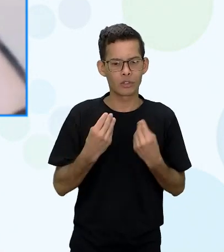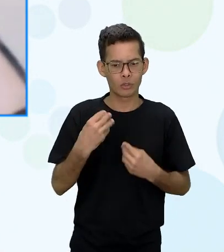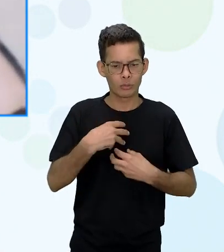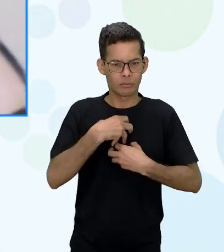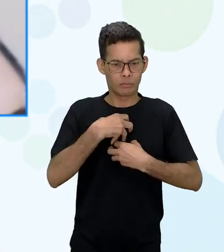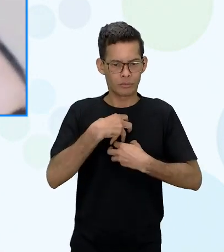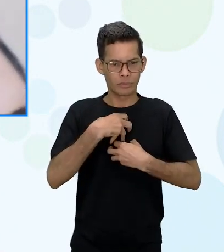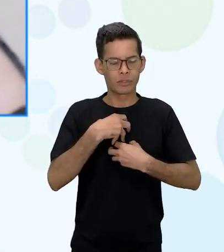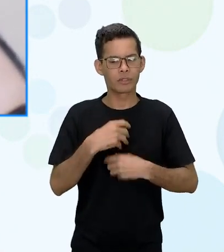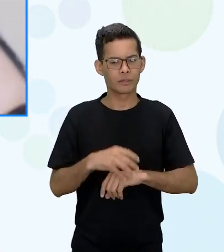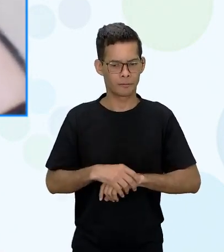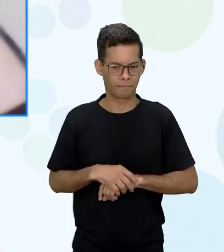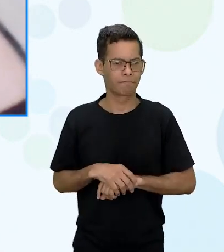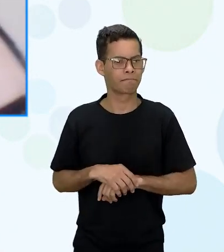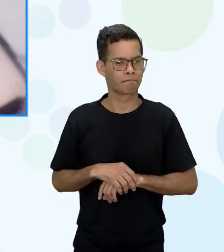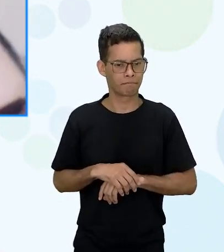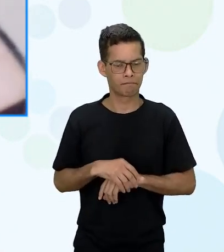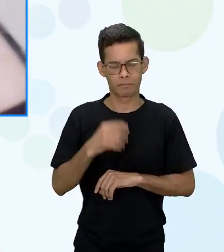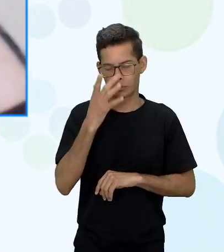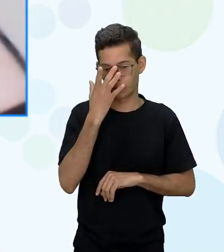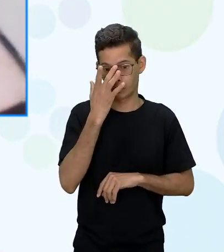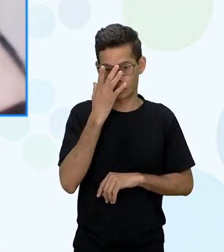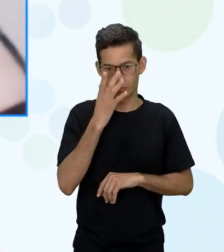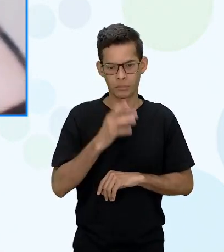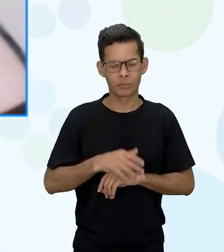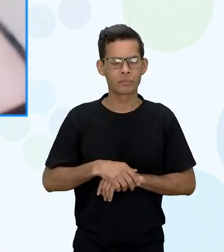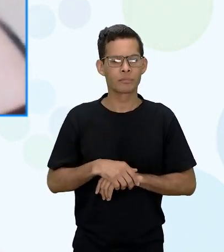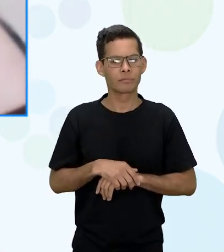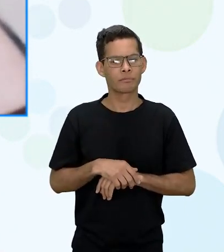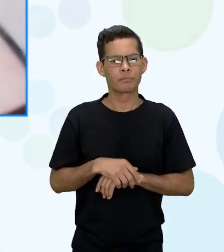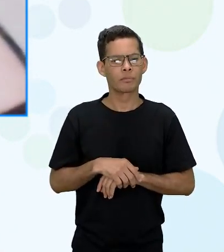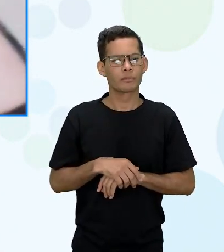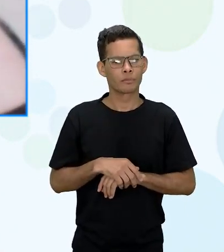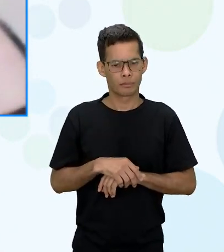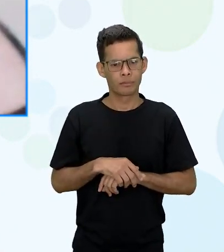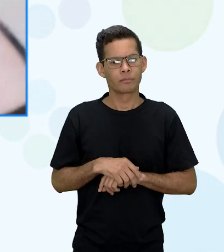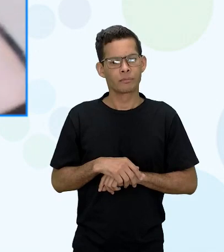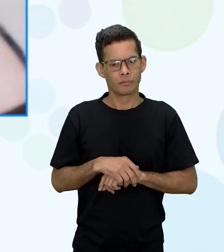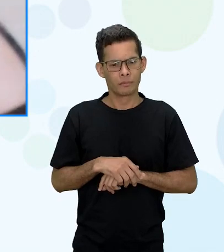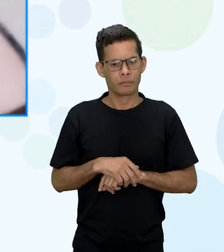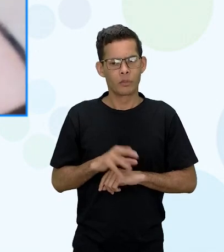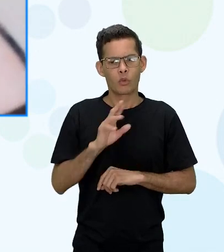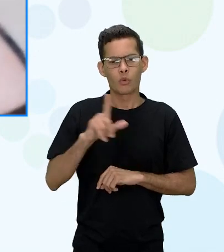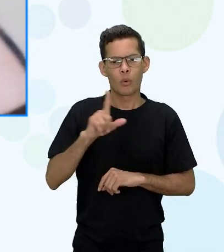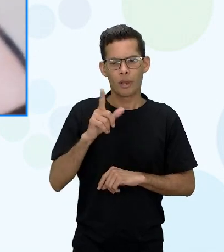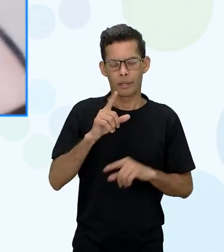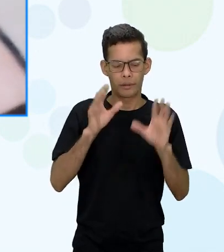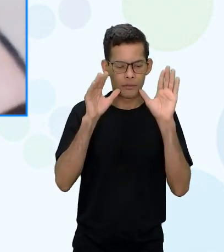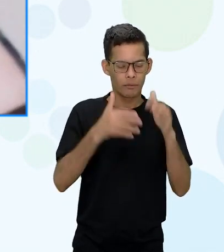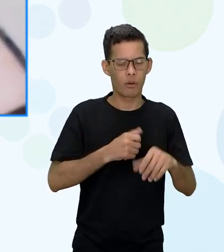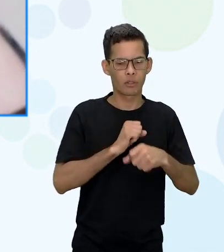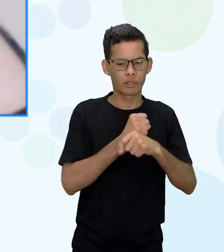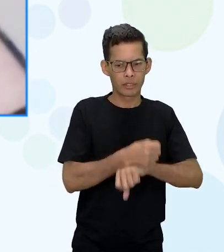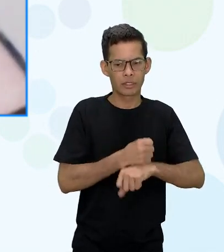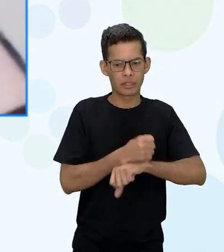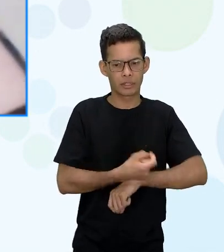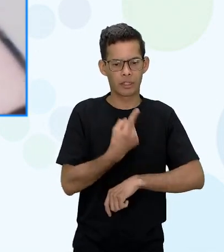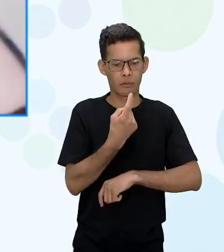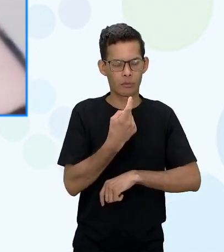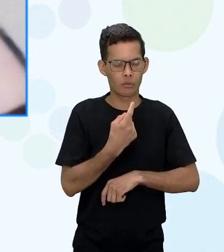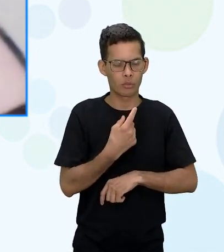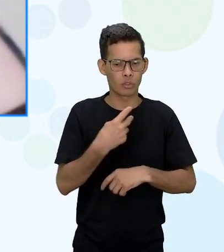então não só quem era escravizado sofria tanto com